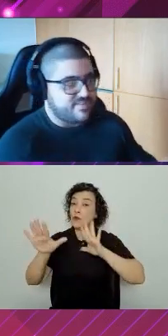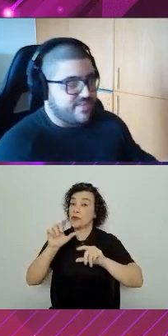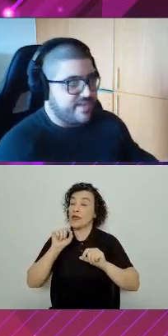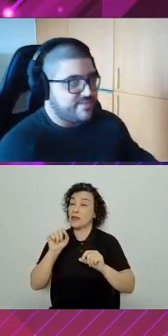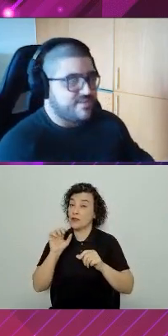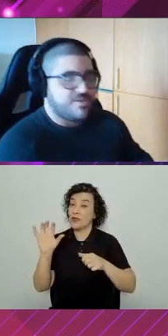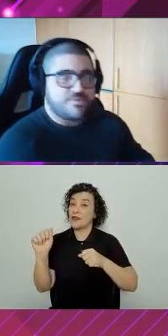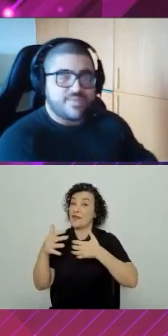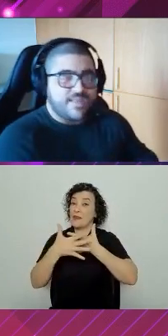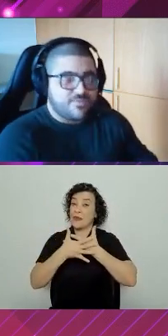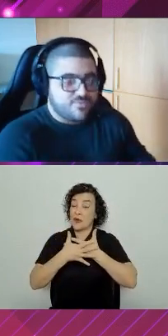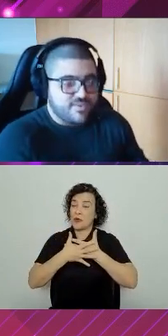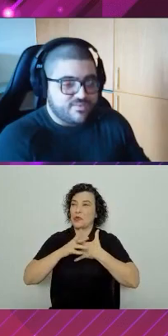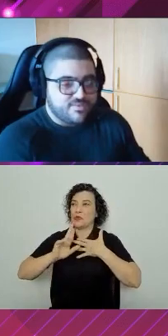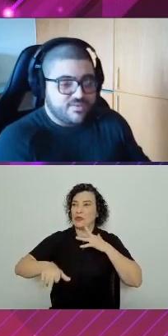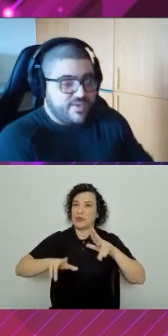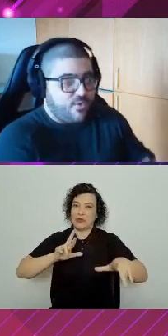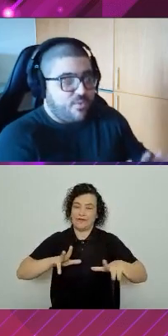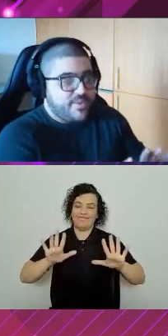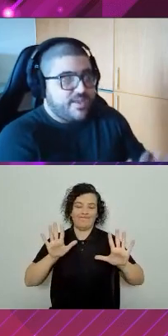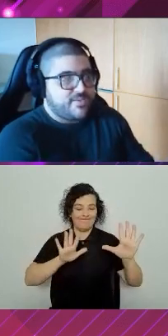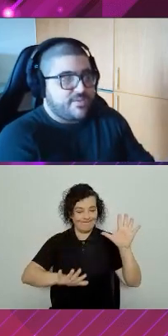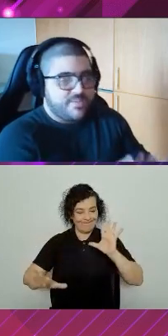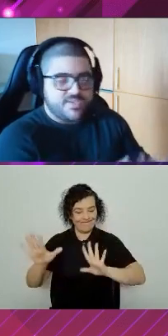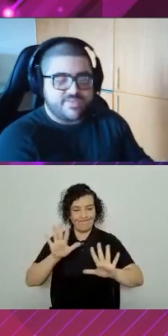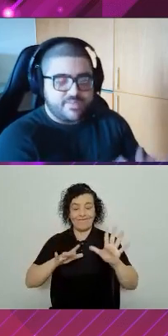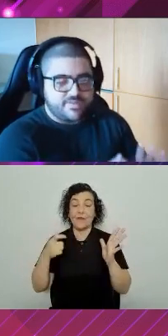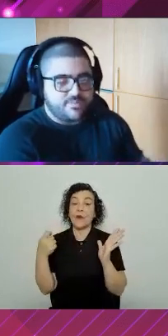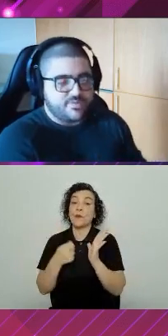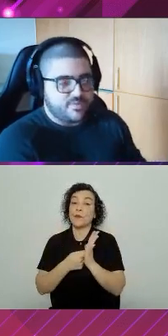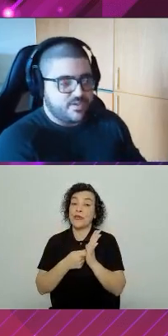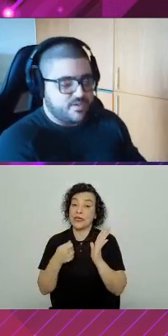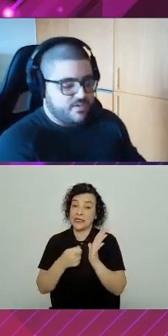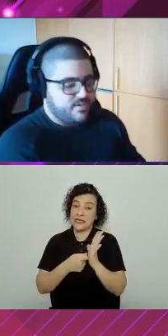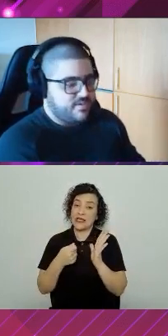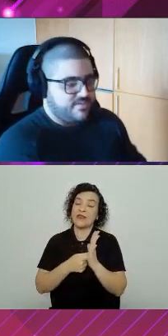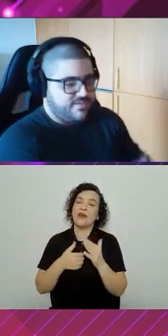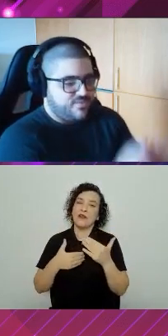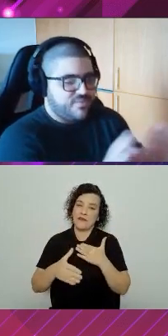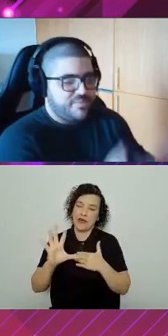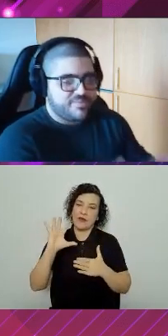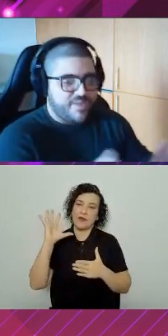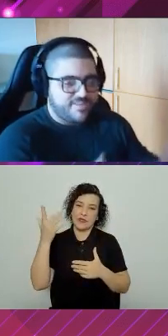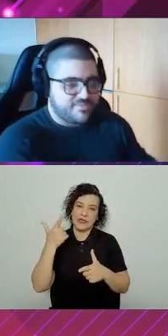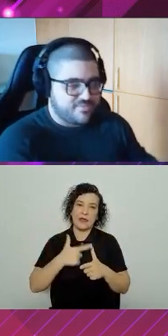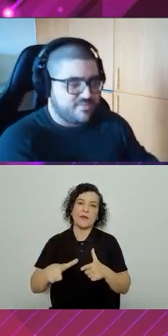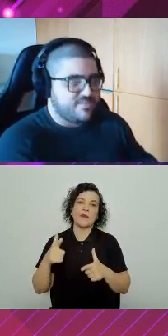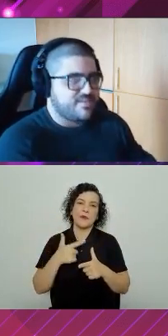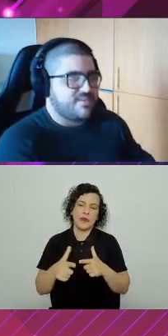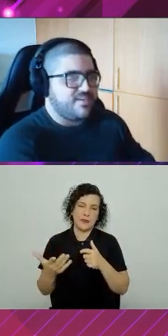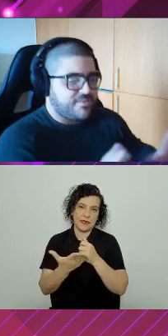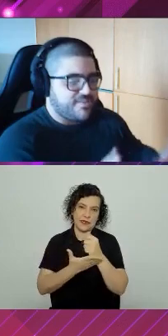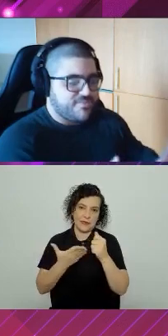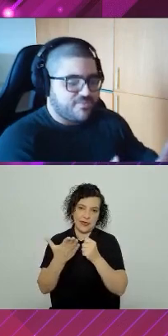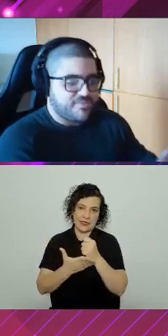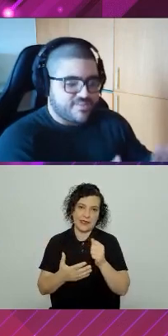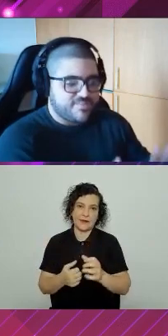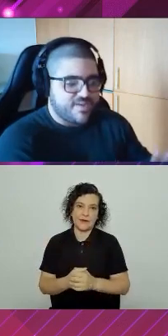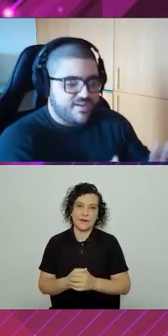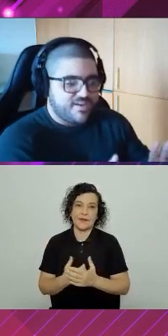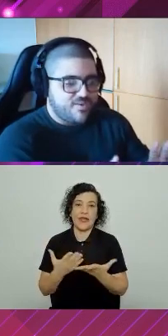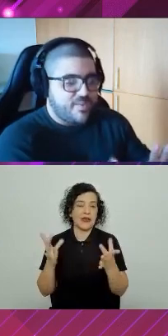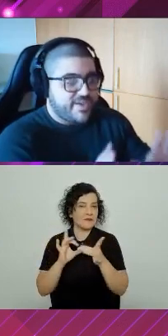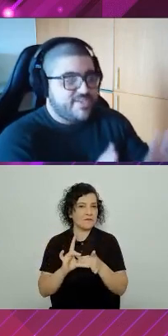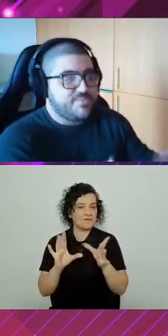sem necessidade. Cuidado com tudo isso. Isso aqui, obrigatoriamente, a gente vai passar por isso aqui. Isso aqui são os problemas básicos. E aí eu deixo com